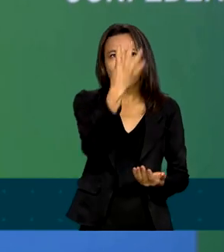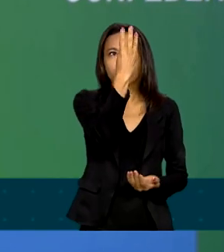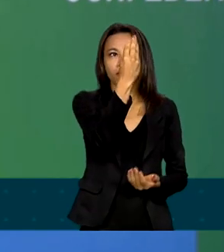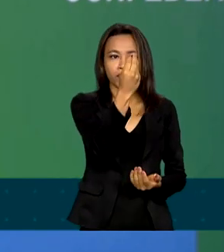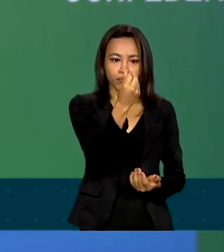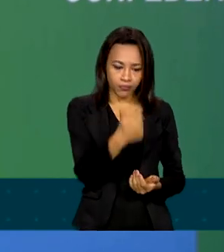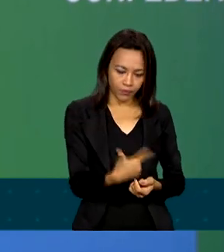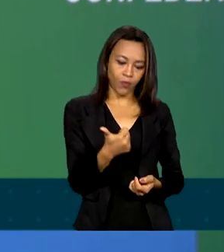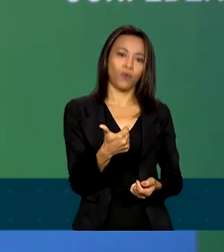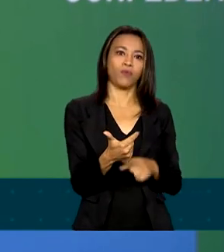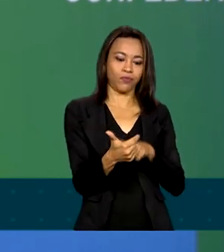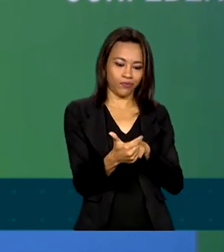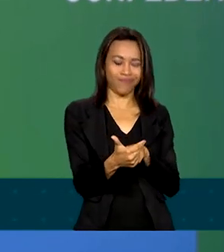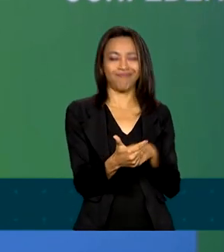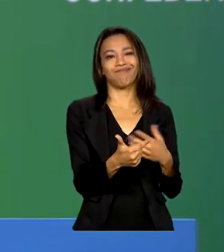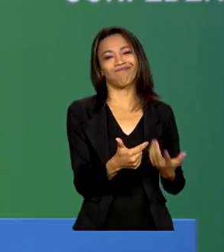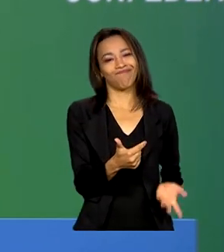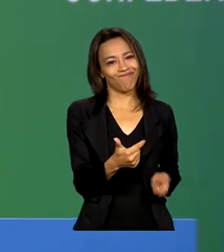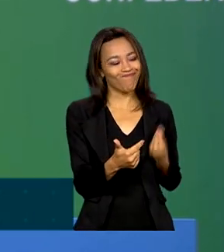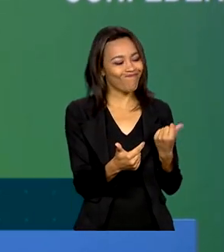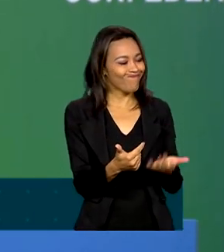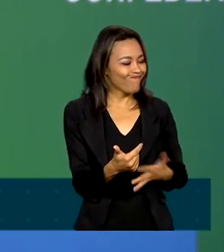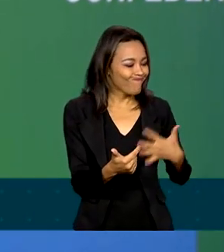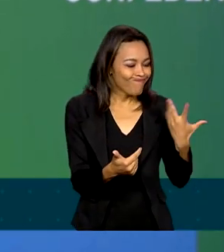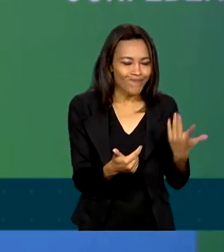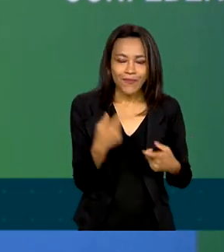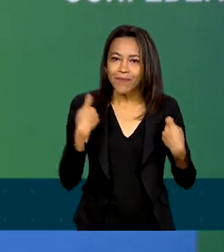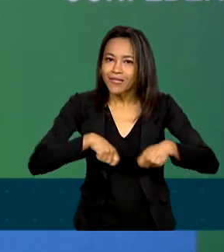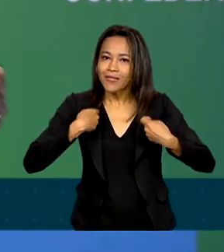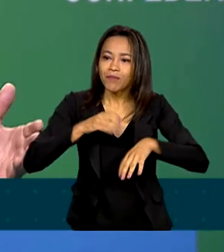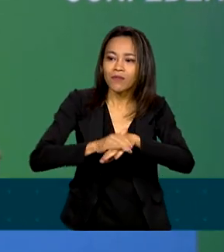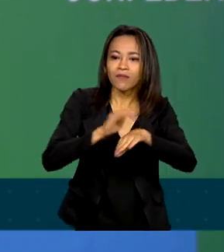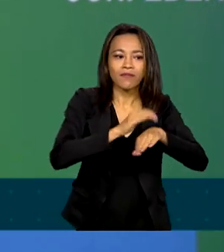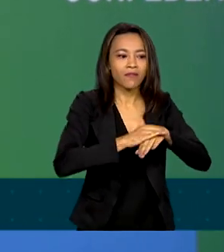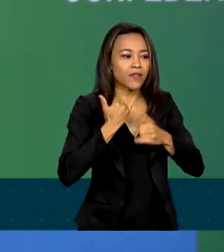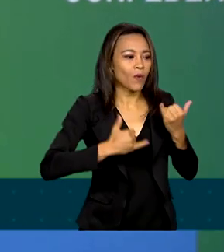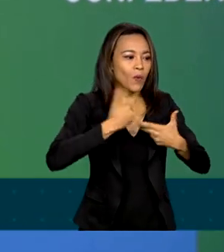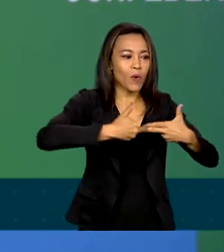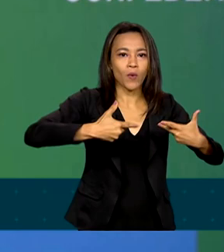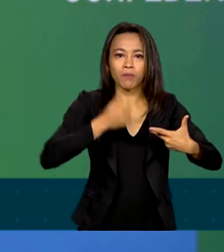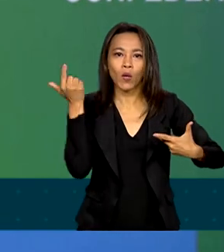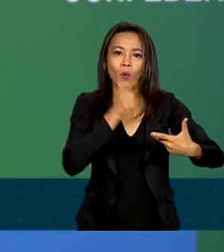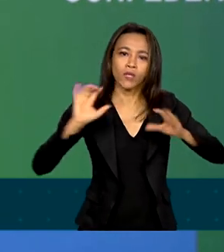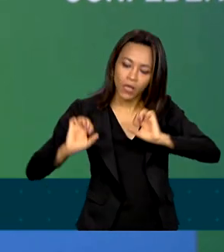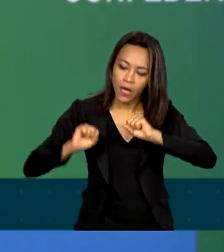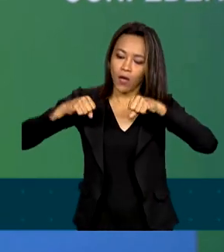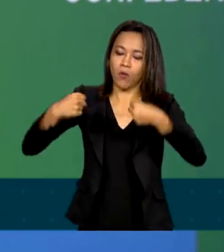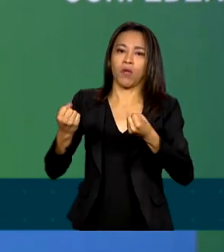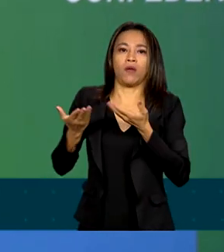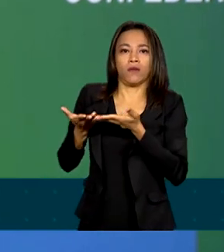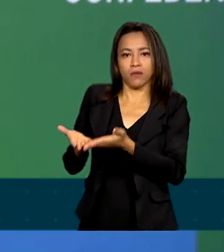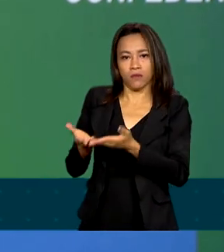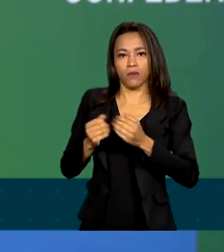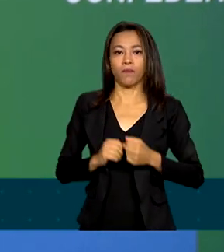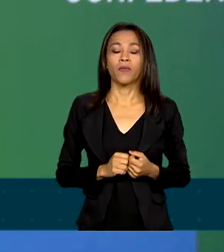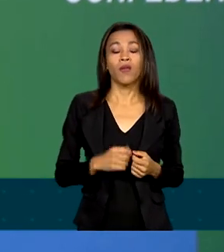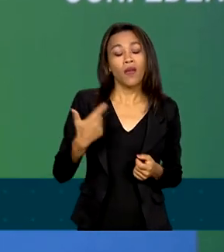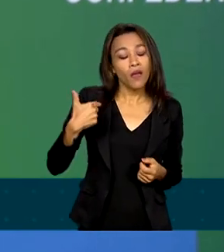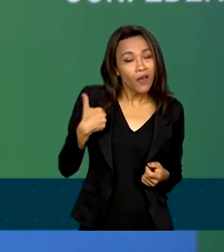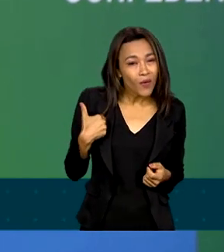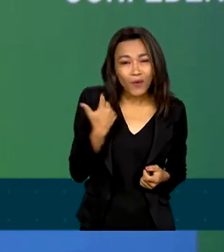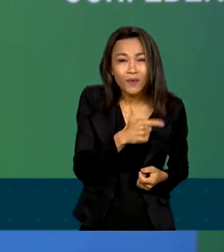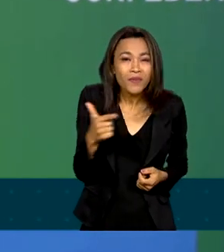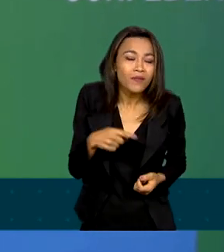segunda e a gente tem que tomar medidas efetivas para recuperar esse tempo perdido. Eu não tenho a menor